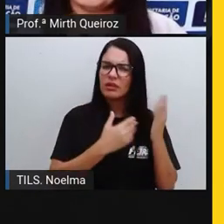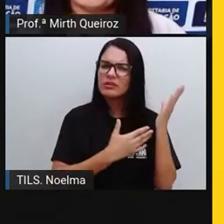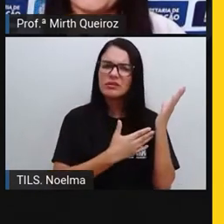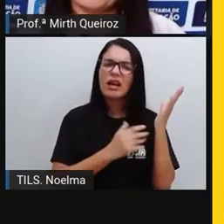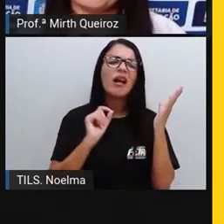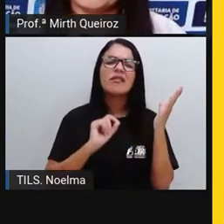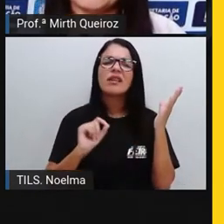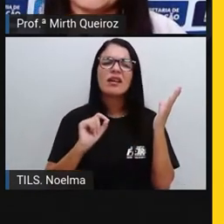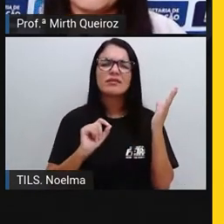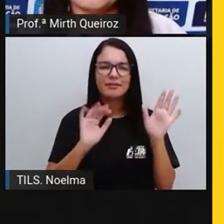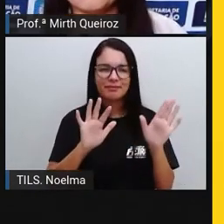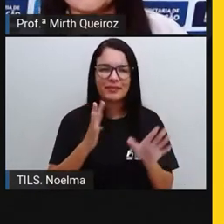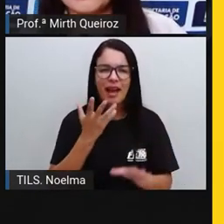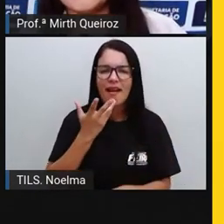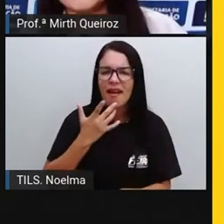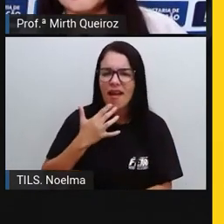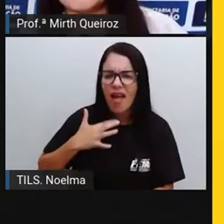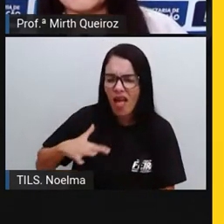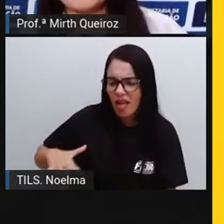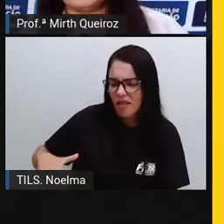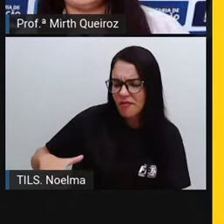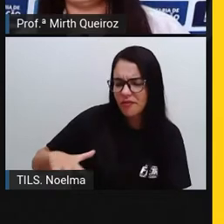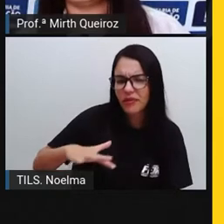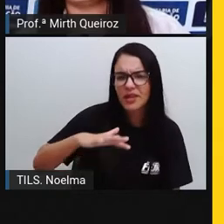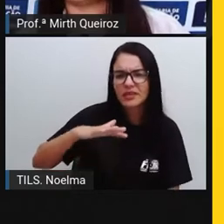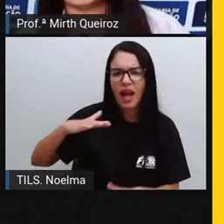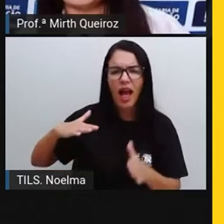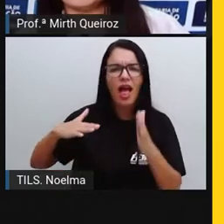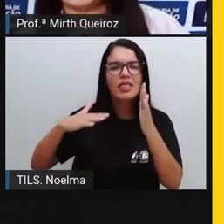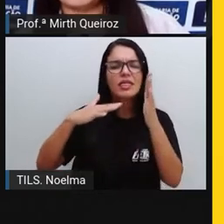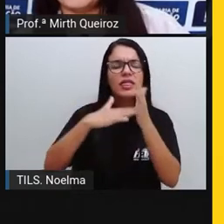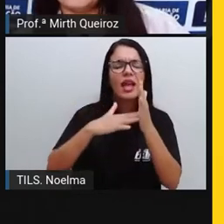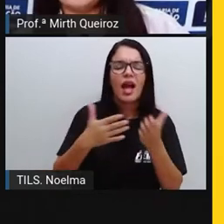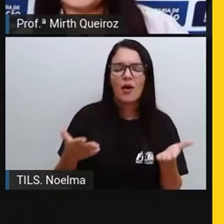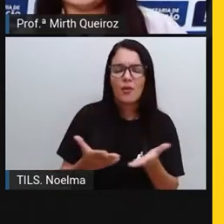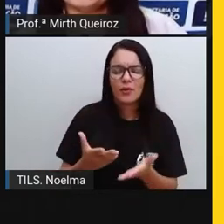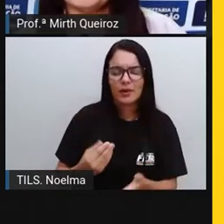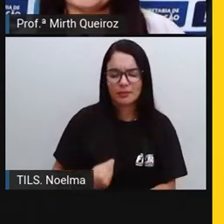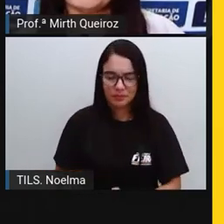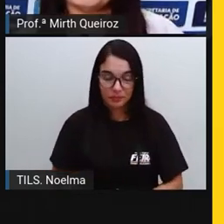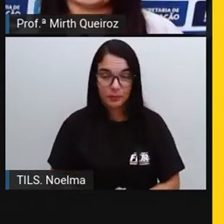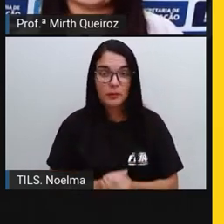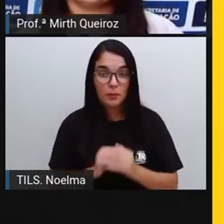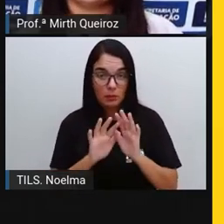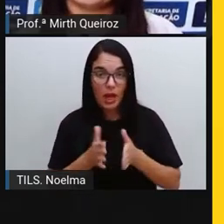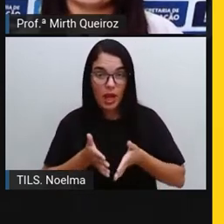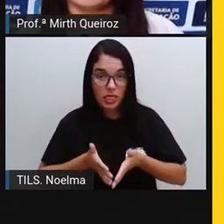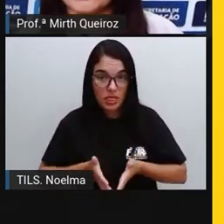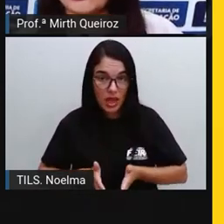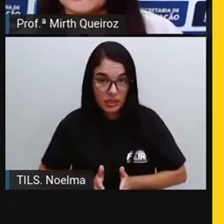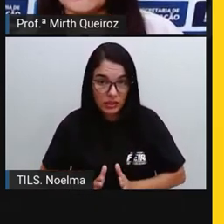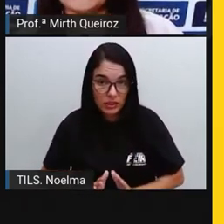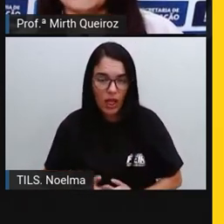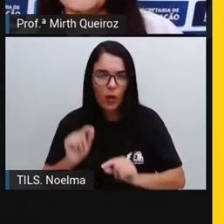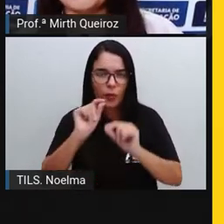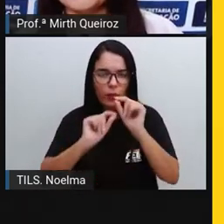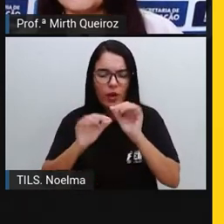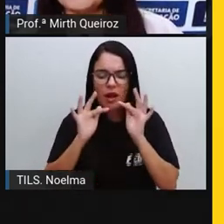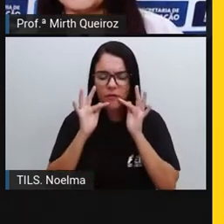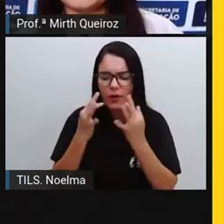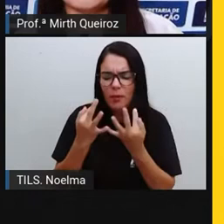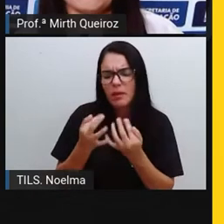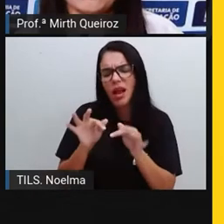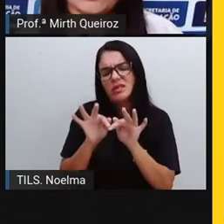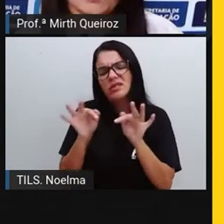Desde a infância dele até ele chegar onde ele está hoje. Romero Brito, ele nasceu no seio de uma família